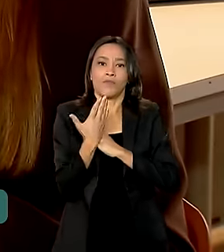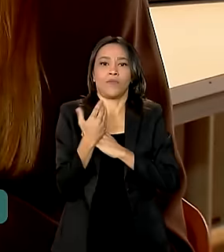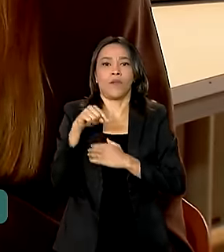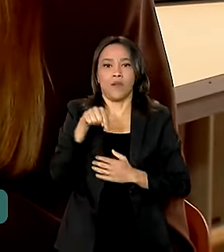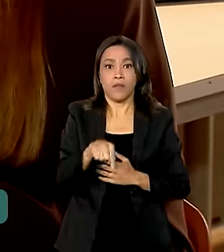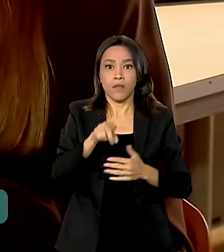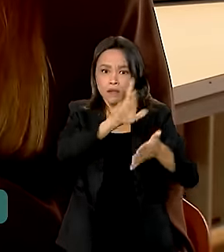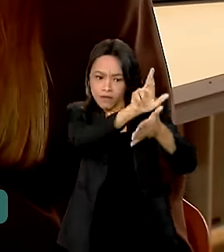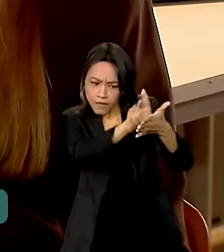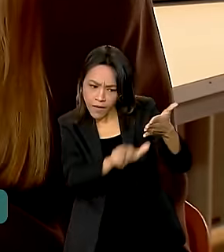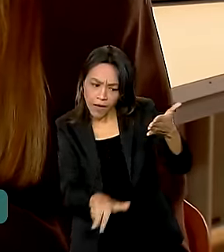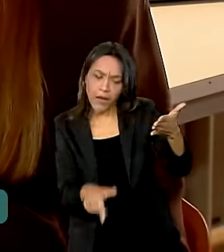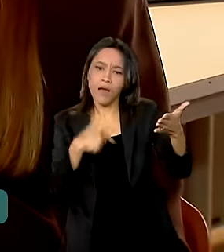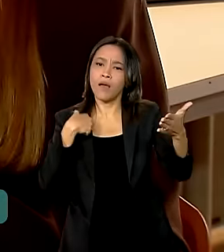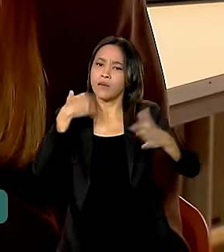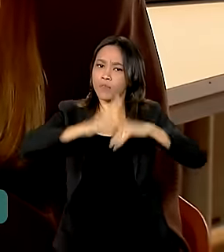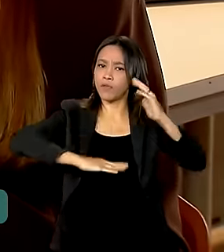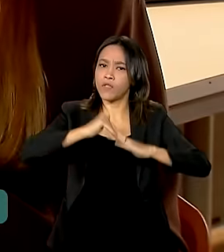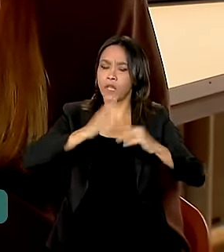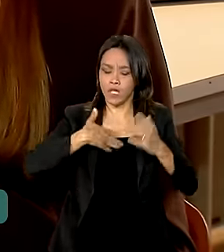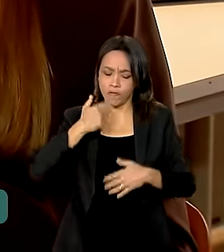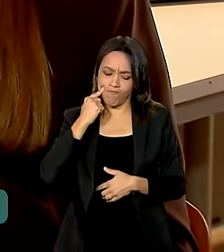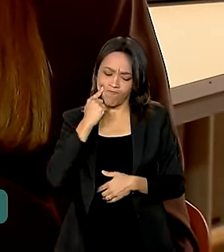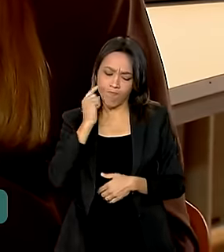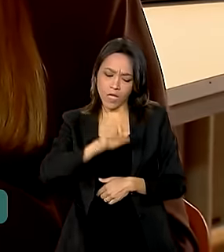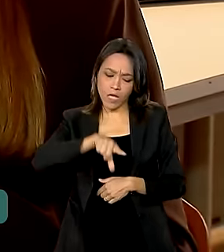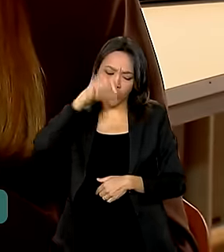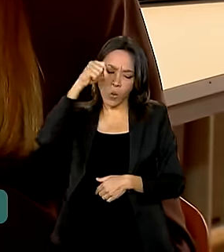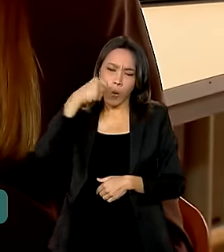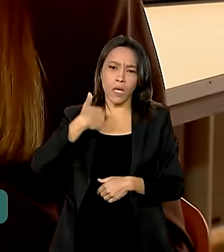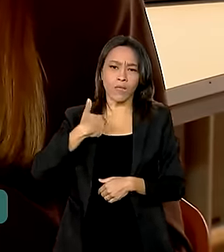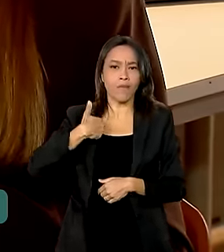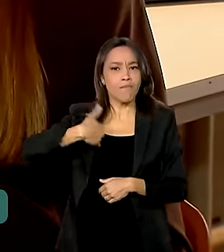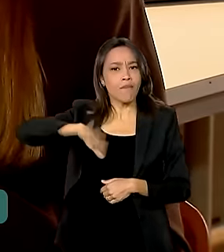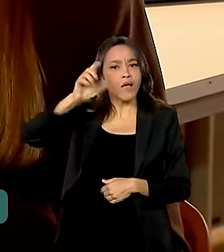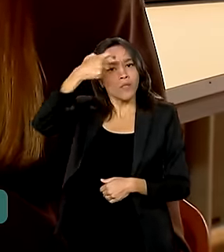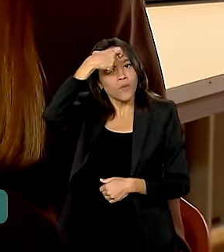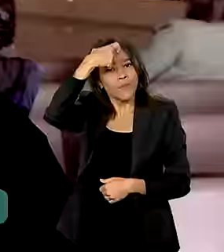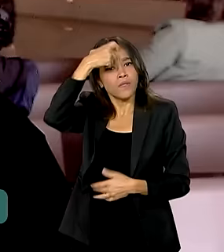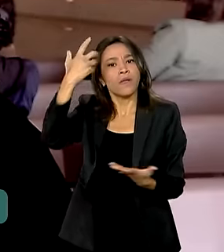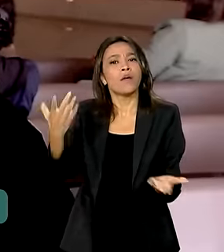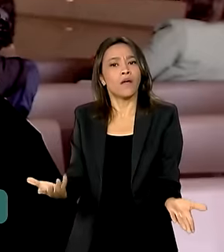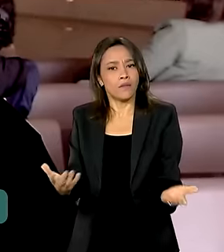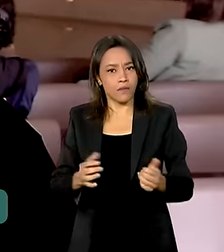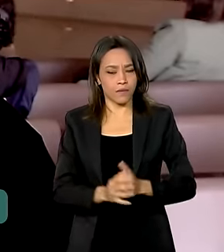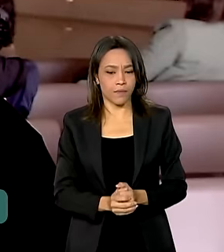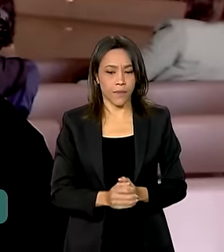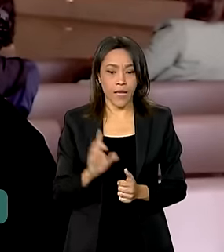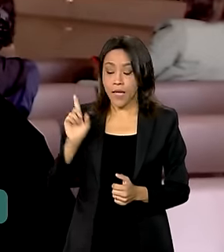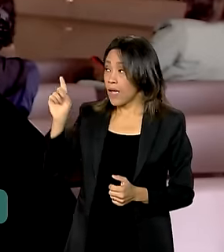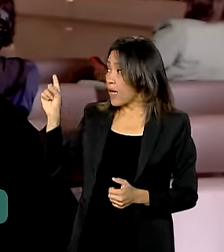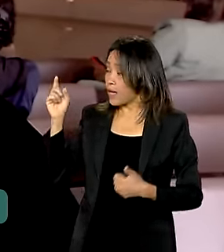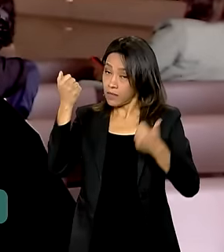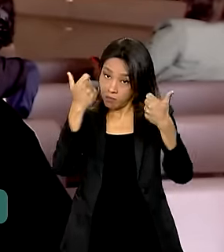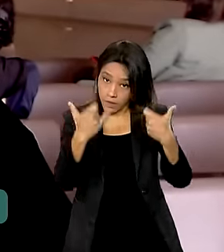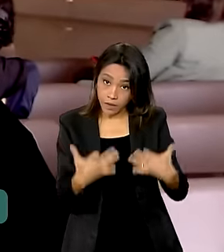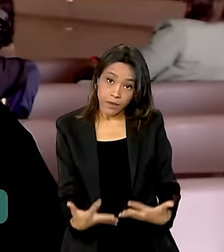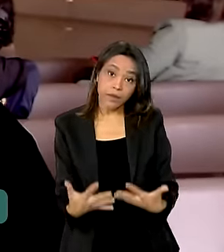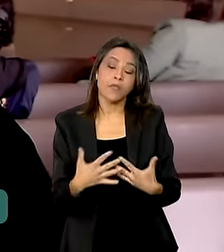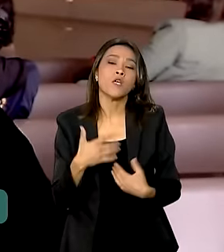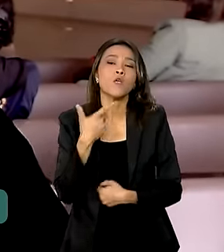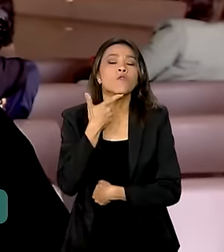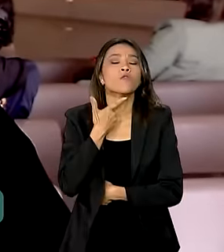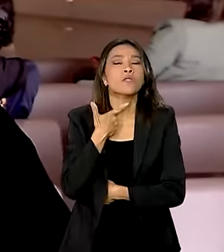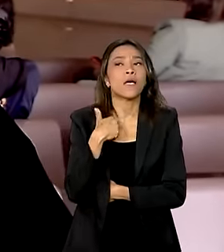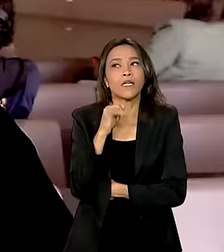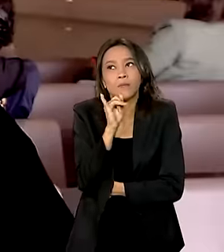ocupação, para que a escolha por uma profissão seja cada vez mais consciente. Quando eu consigo ter um desejo,